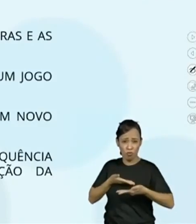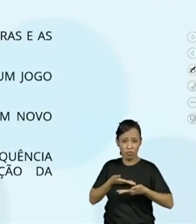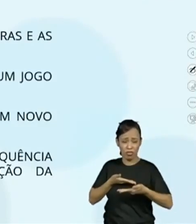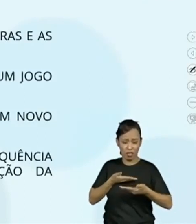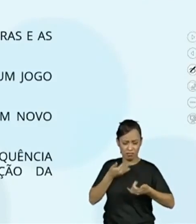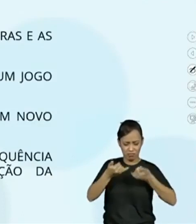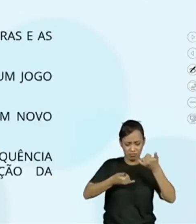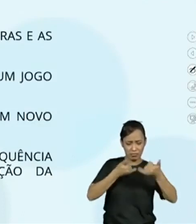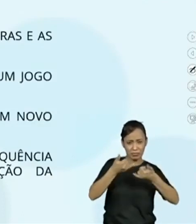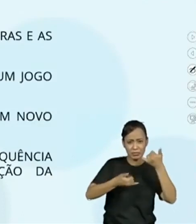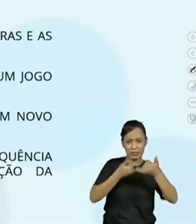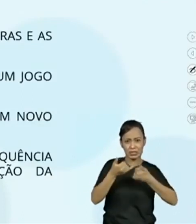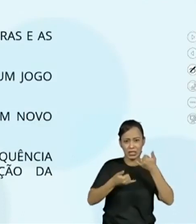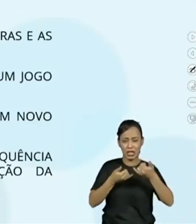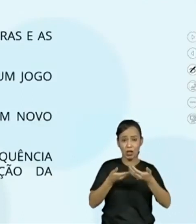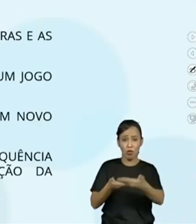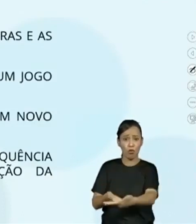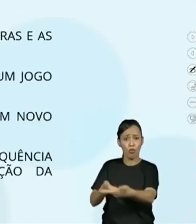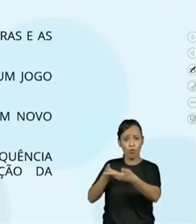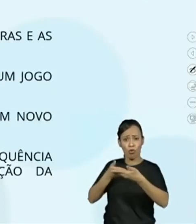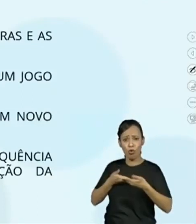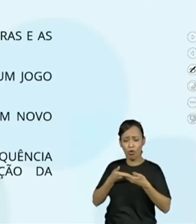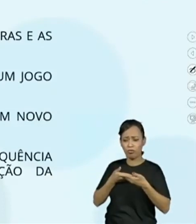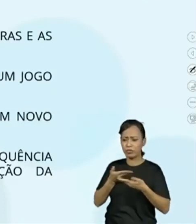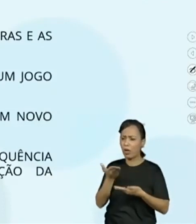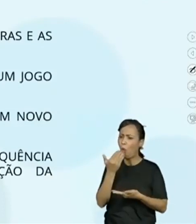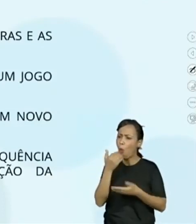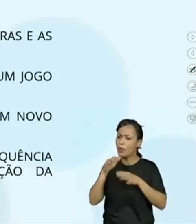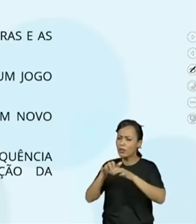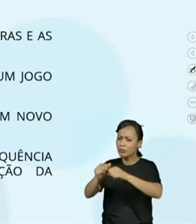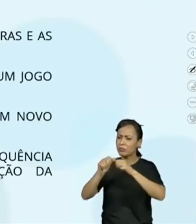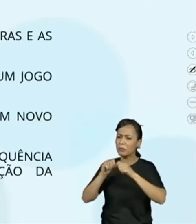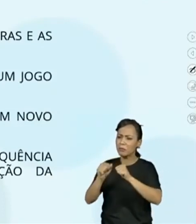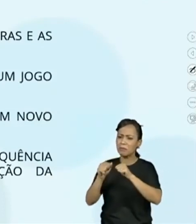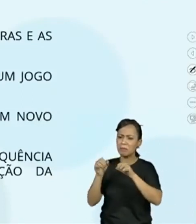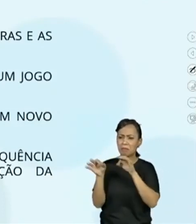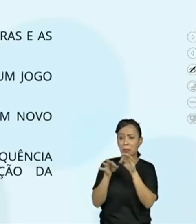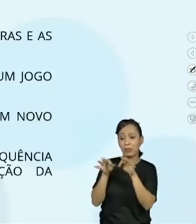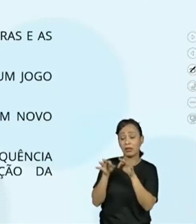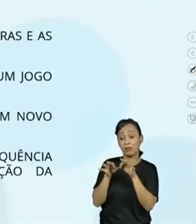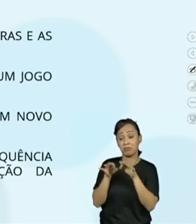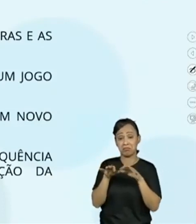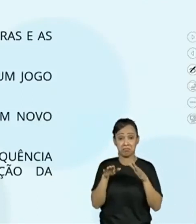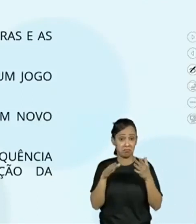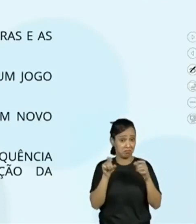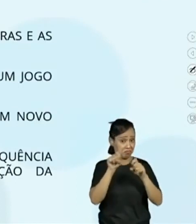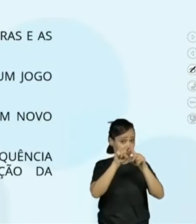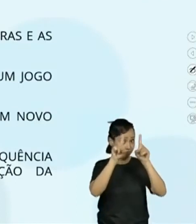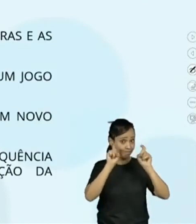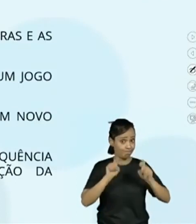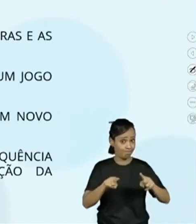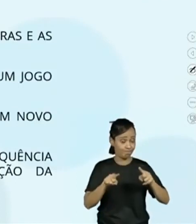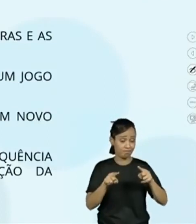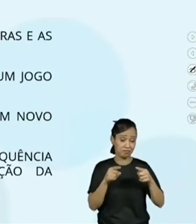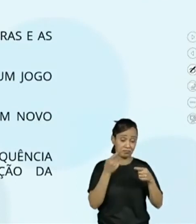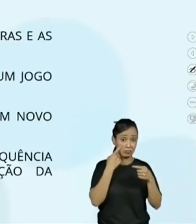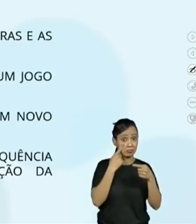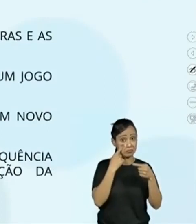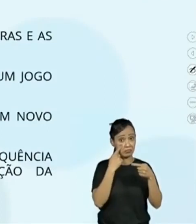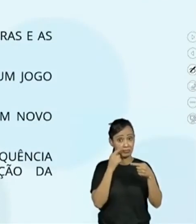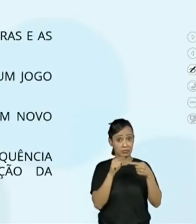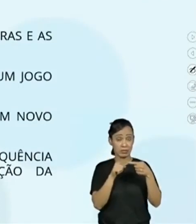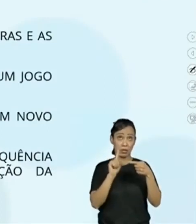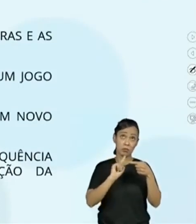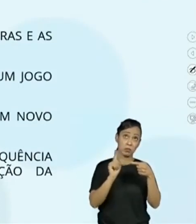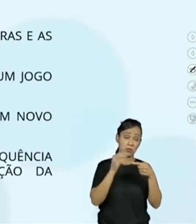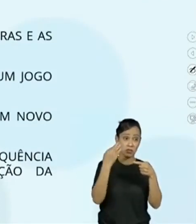leitor para participar de um jogo ou provar uma comida saborosa? Então, acho que a gente precisa de outro tipo de texto. Outro. Então,